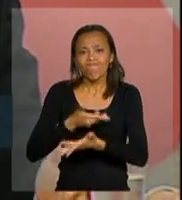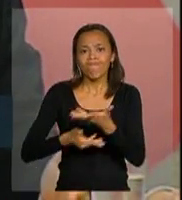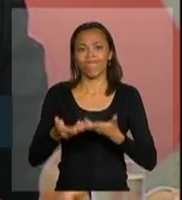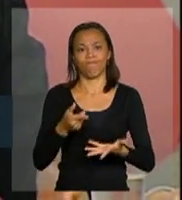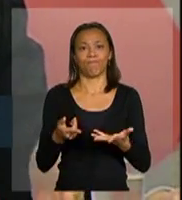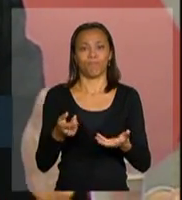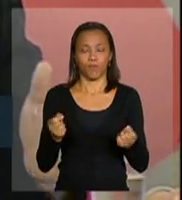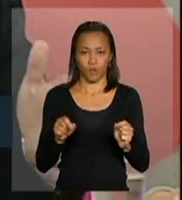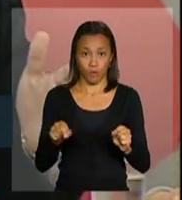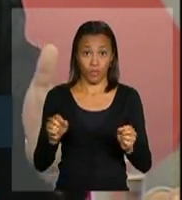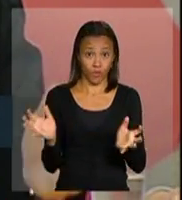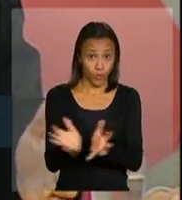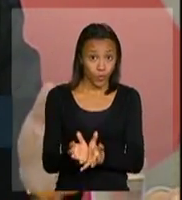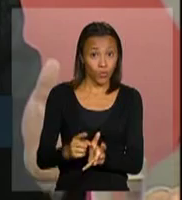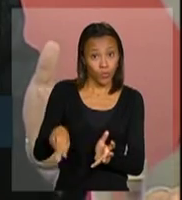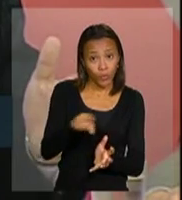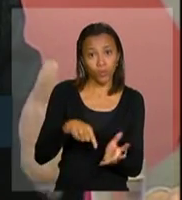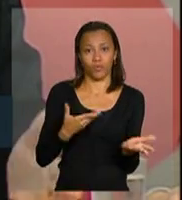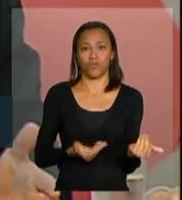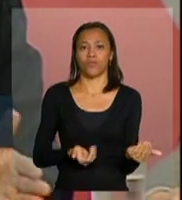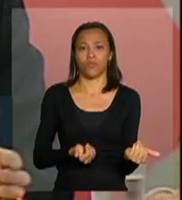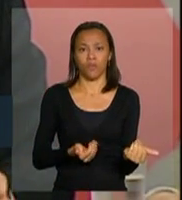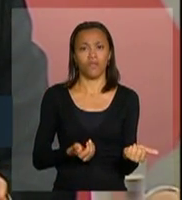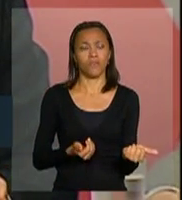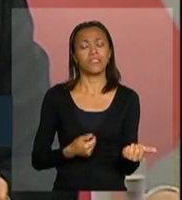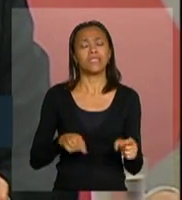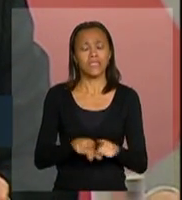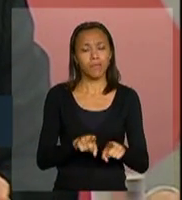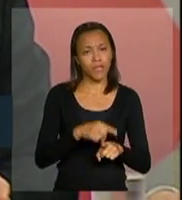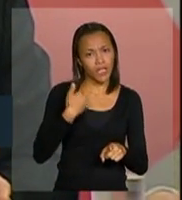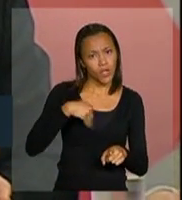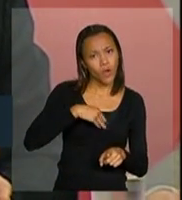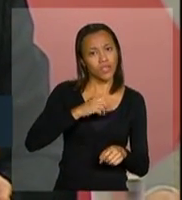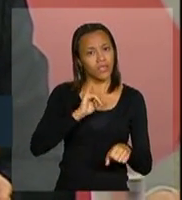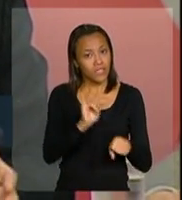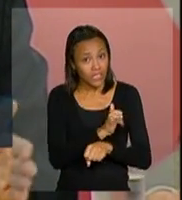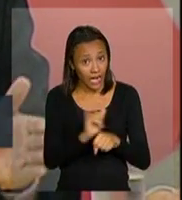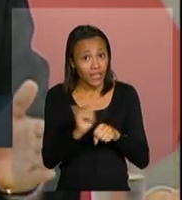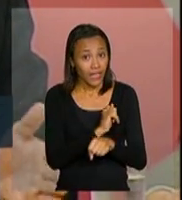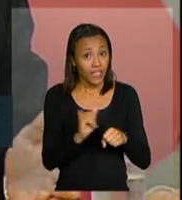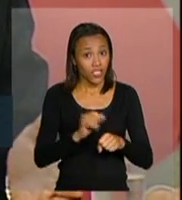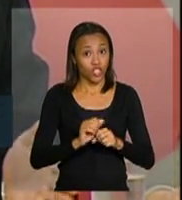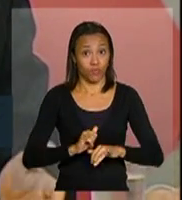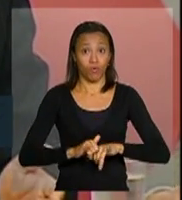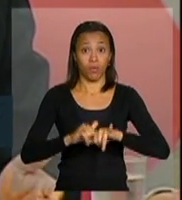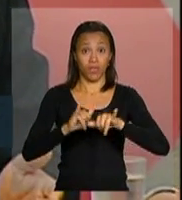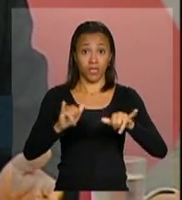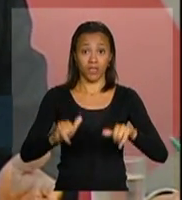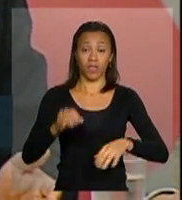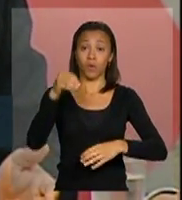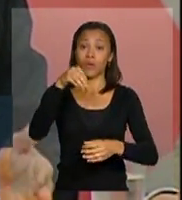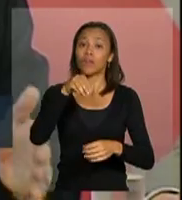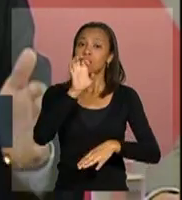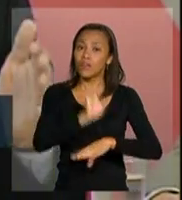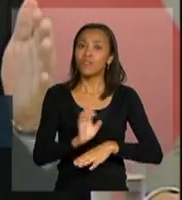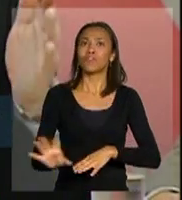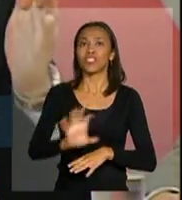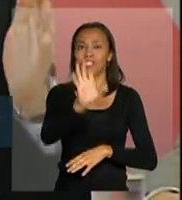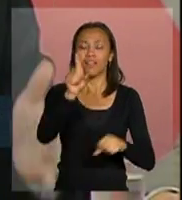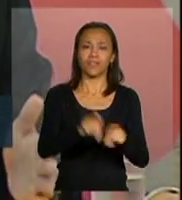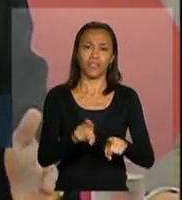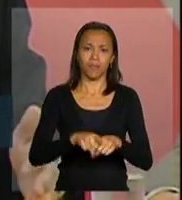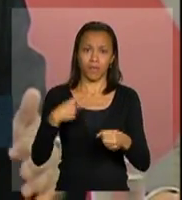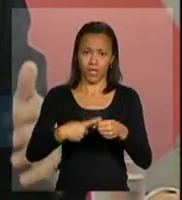parte grande das nossas estratégias desse período de mobilização, os estados e municípios apresentaram ações que